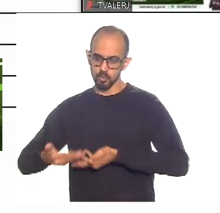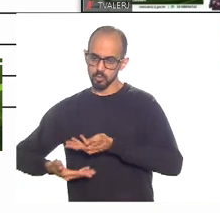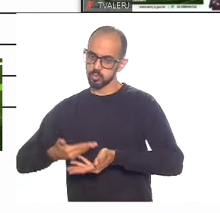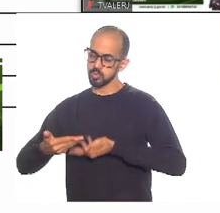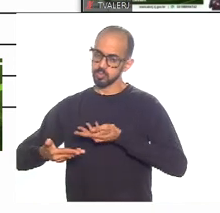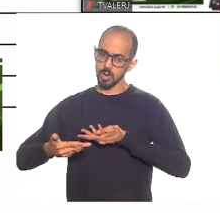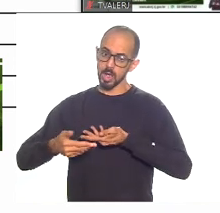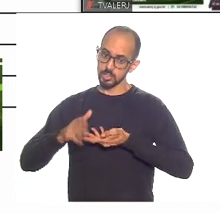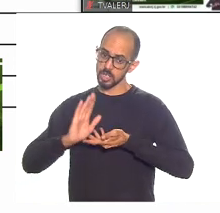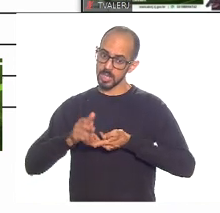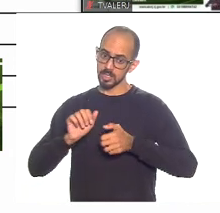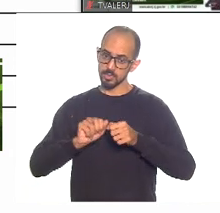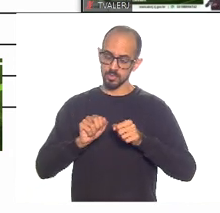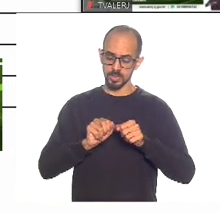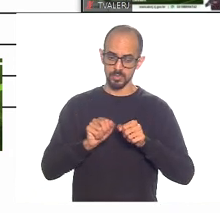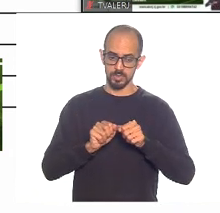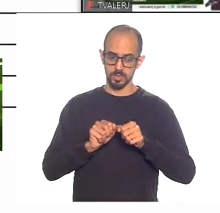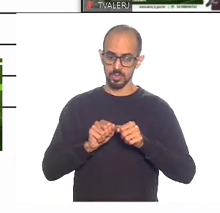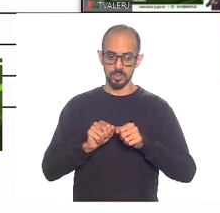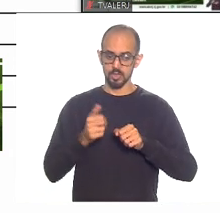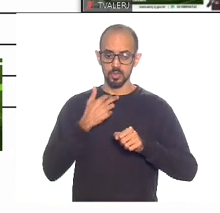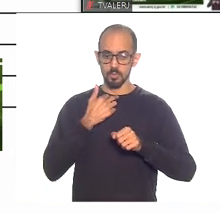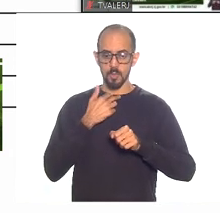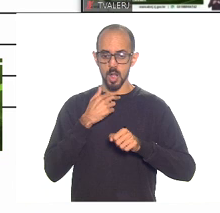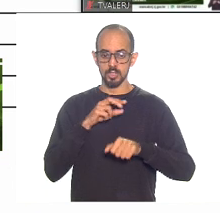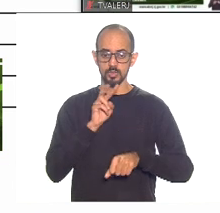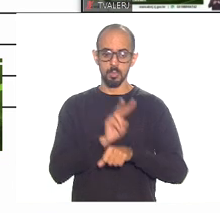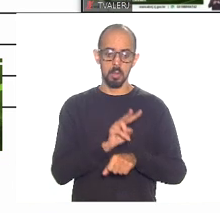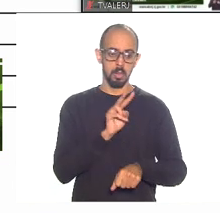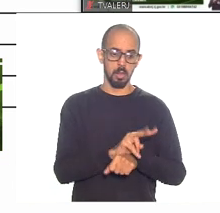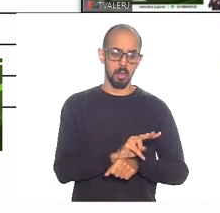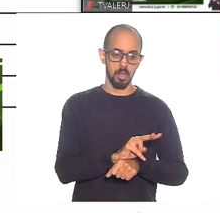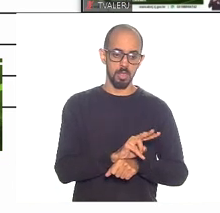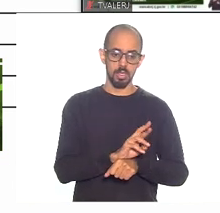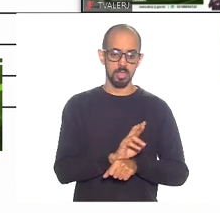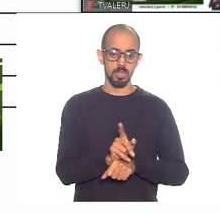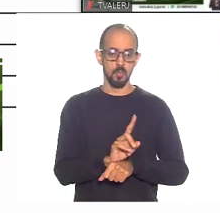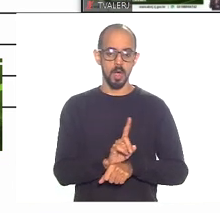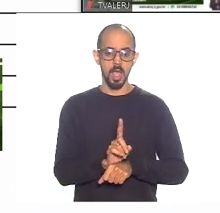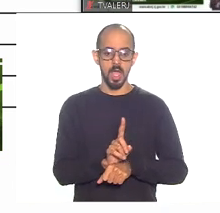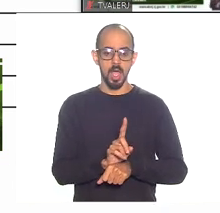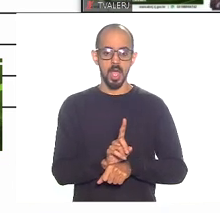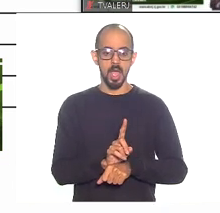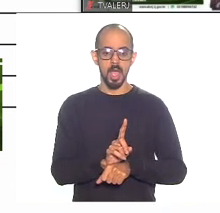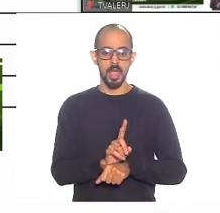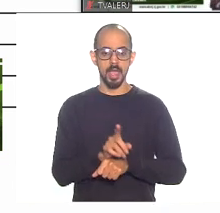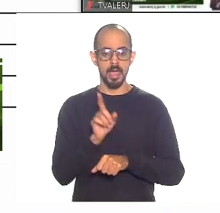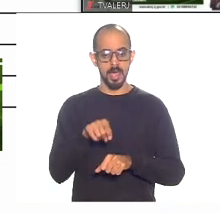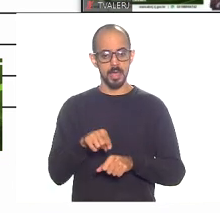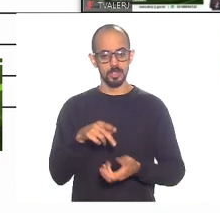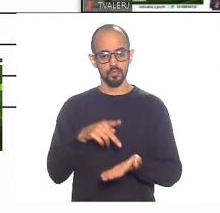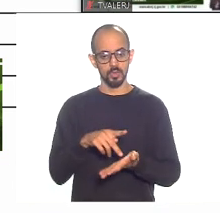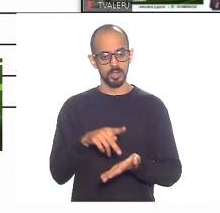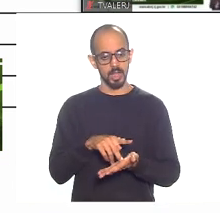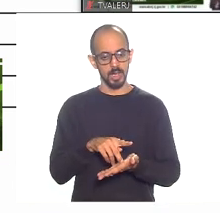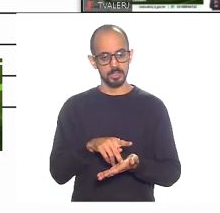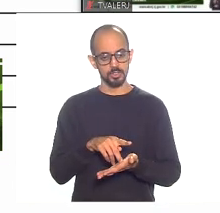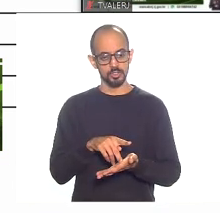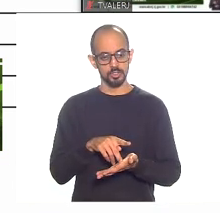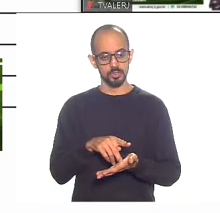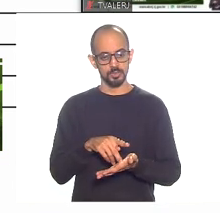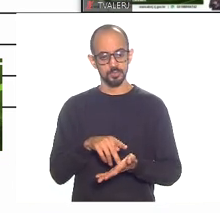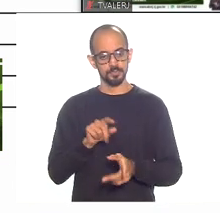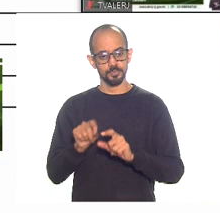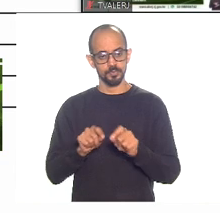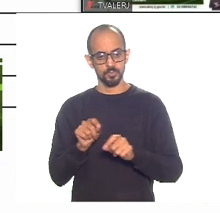Estado do Rio de Janeiro, não a ser provinciano, mas a defender o que sejam os nossos legítimos interesses. Por exemplo, Minas já é uma